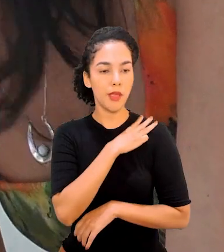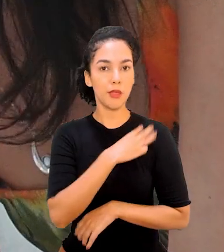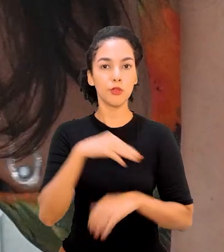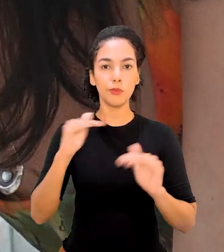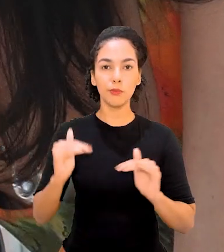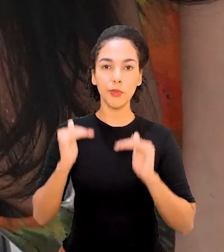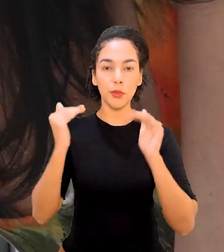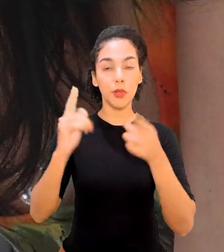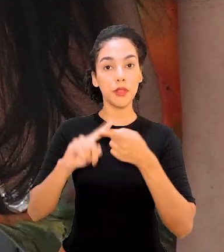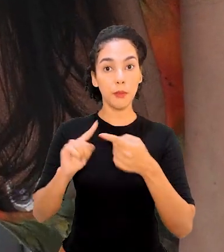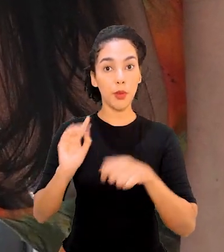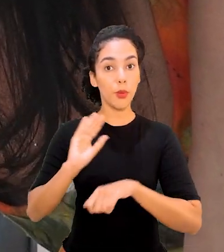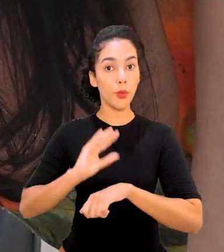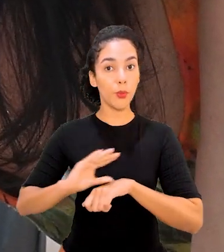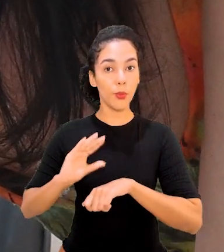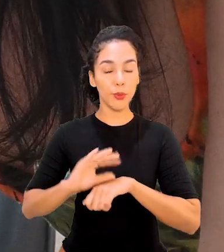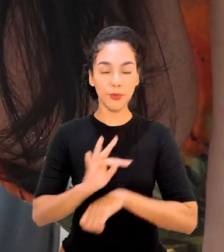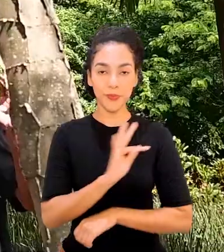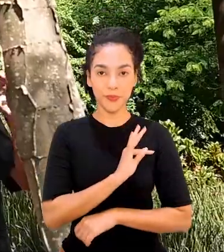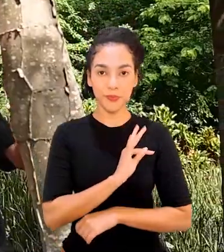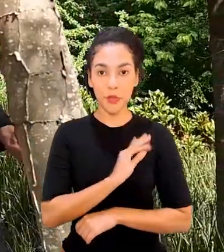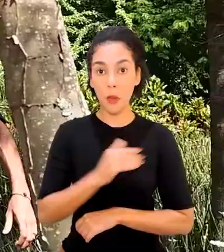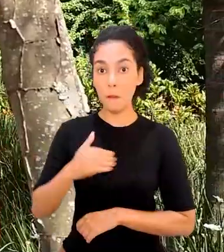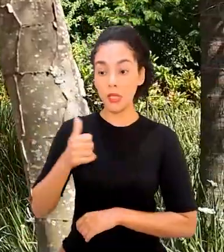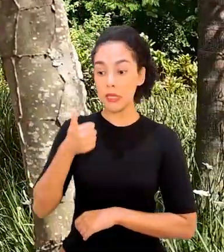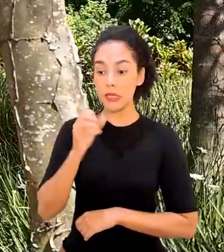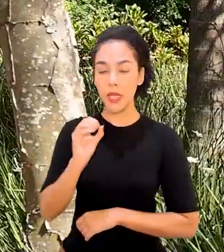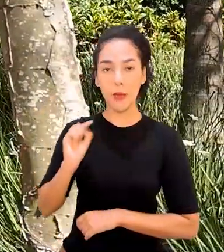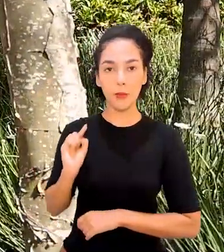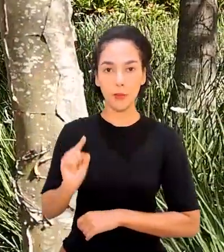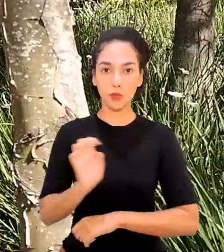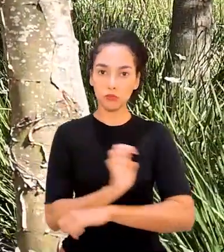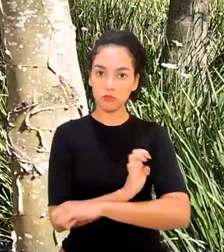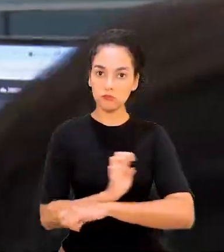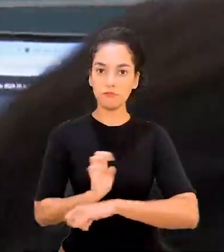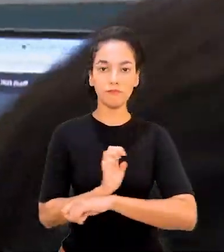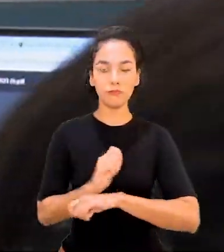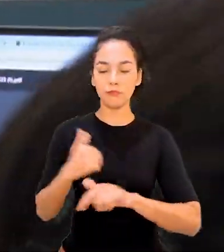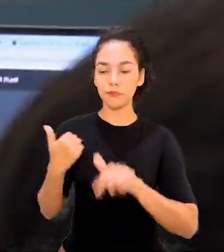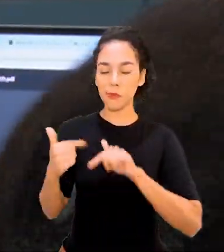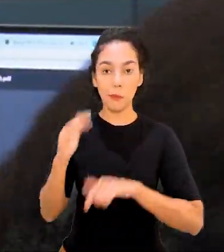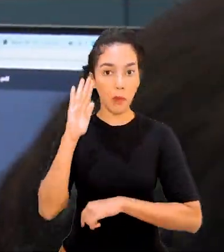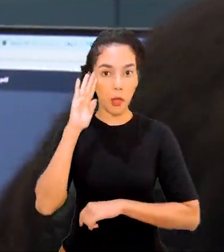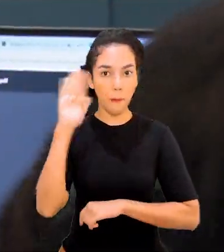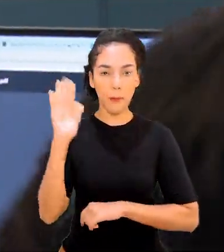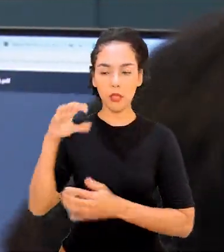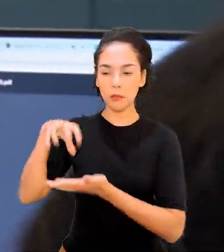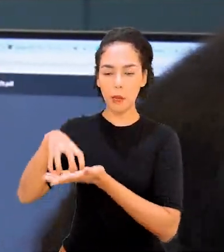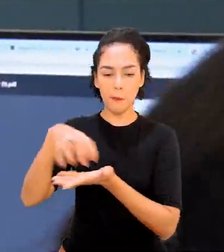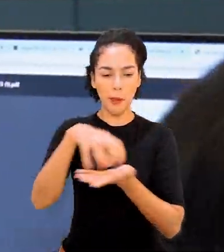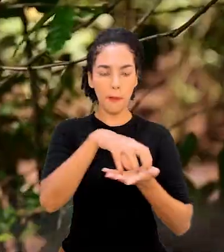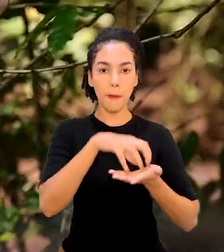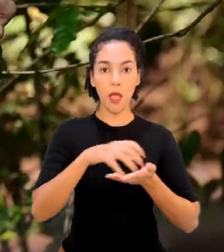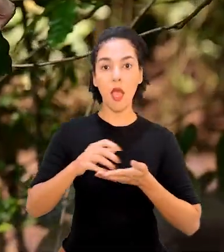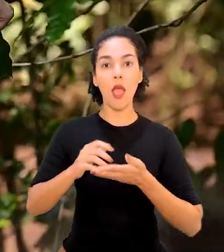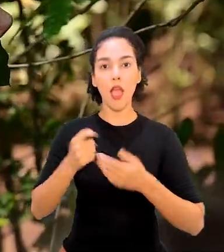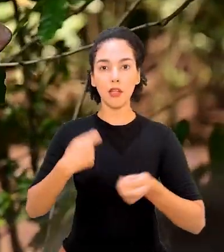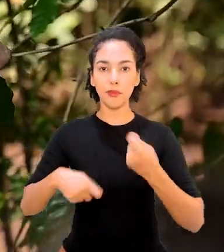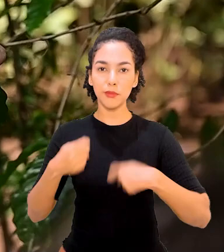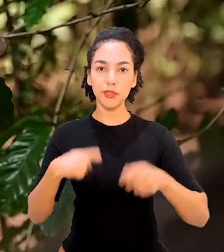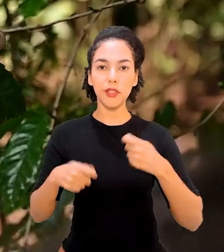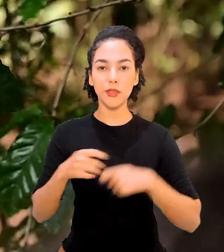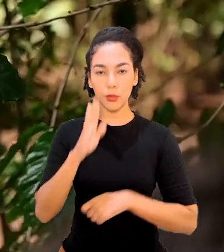e cursos técnicos. Mais de 10 mil estagiários atuam nos principais órgãos da administração